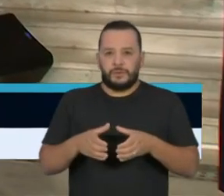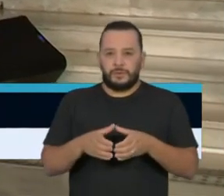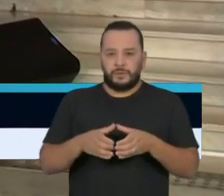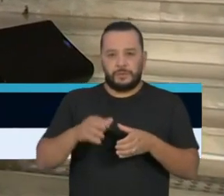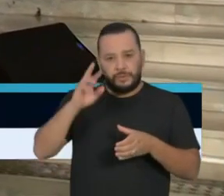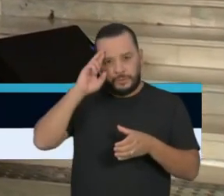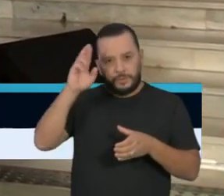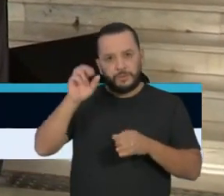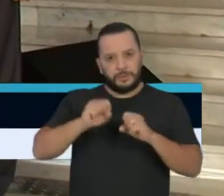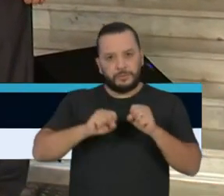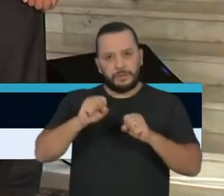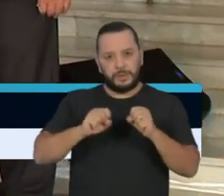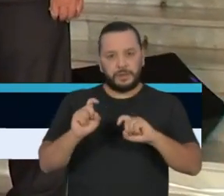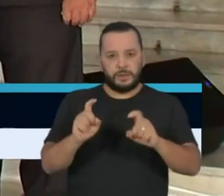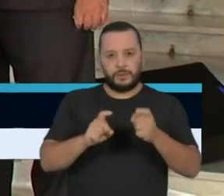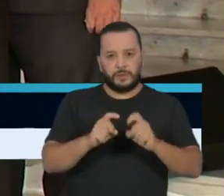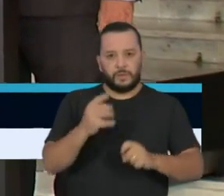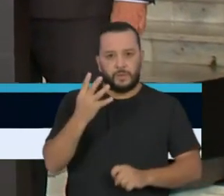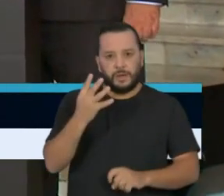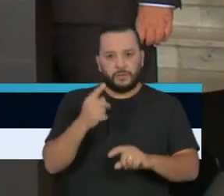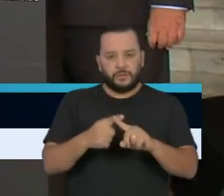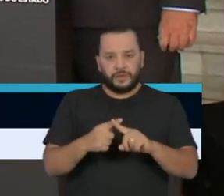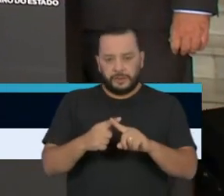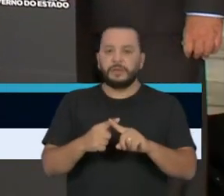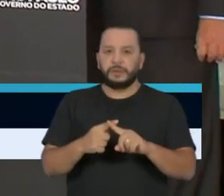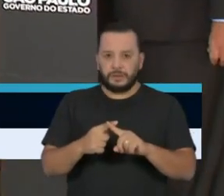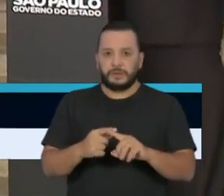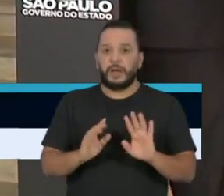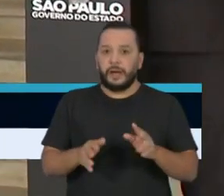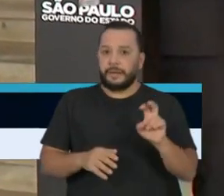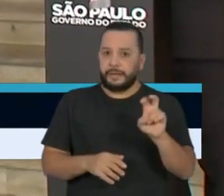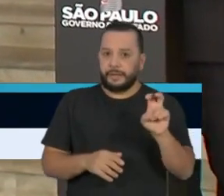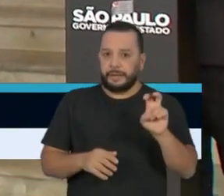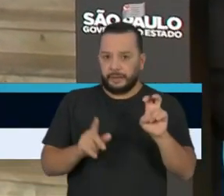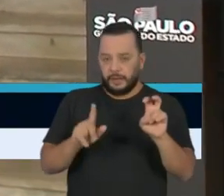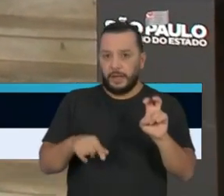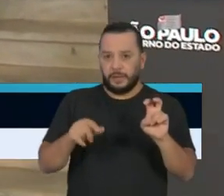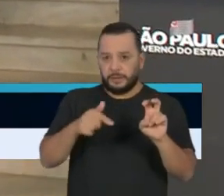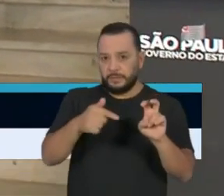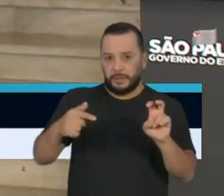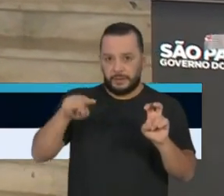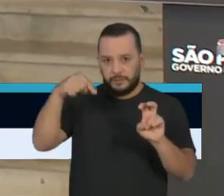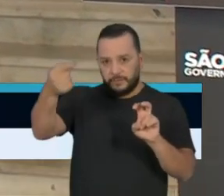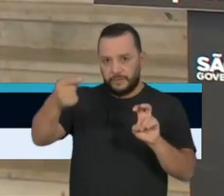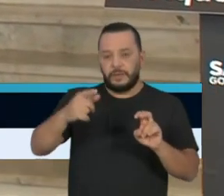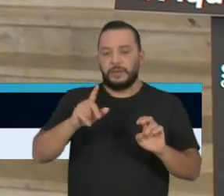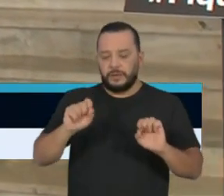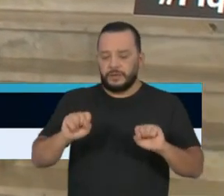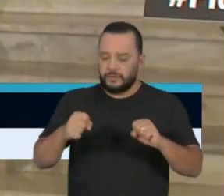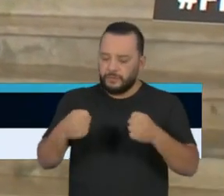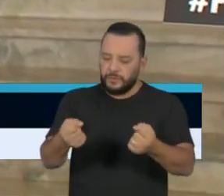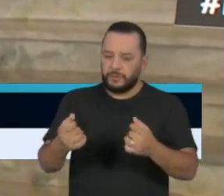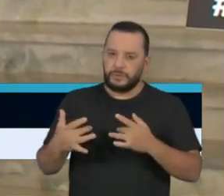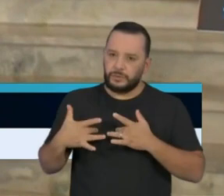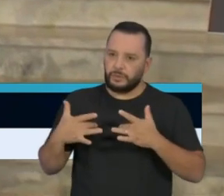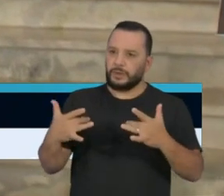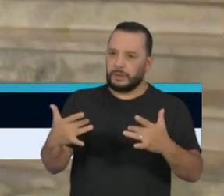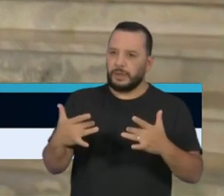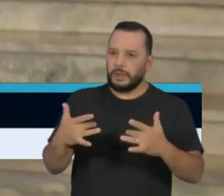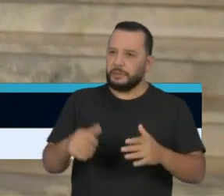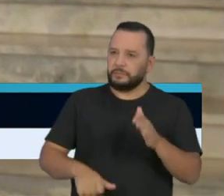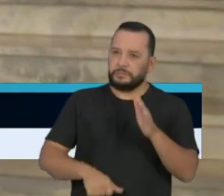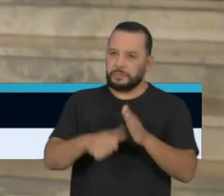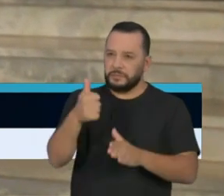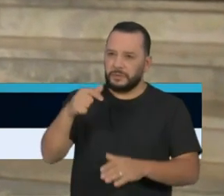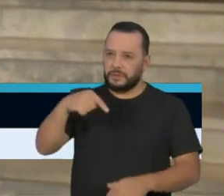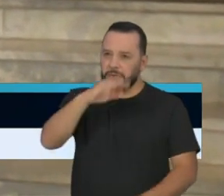reuniu quatro vezes. A quinta reunião, como foi dito pelo governador, será na próxima semana. É um esforço de solidariedade inédito